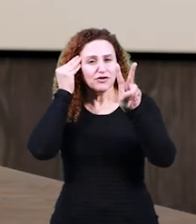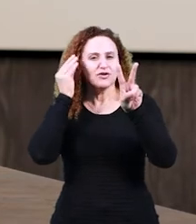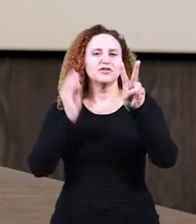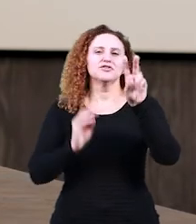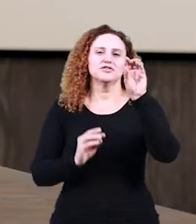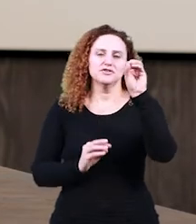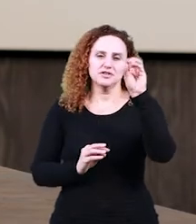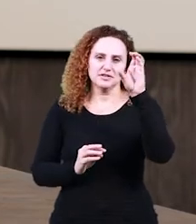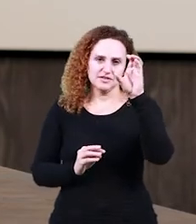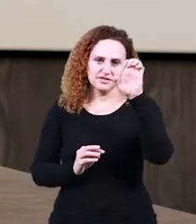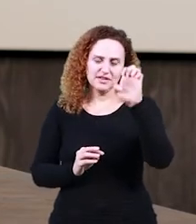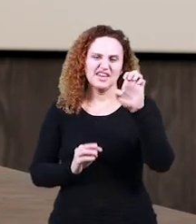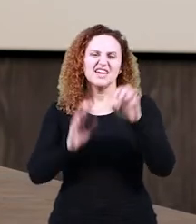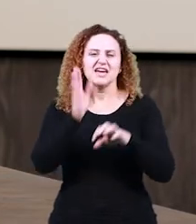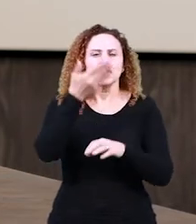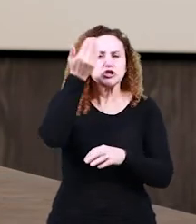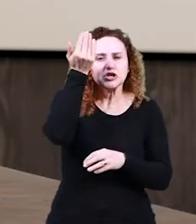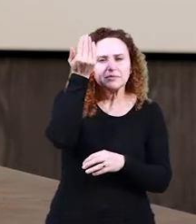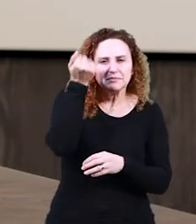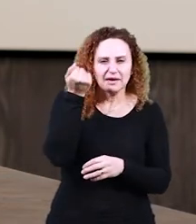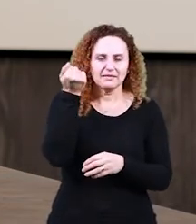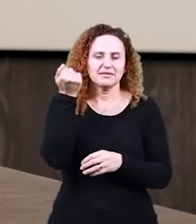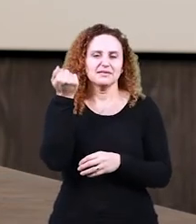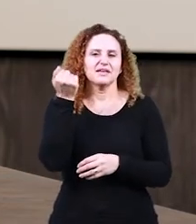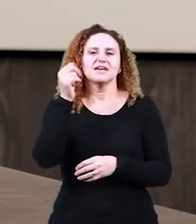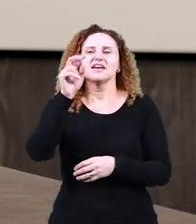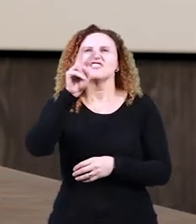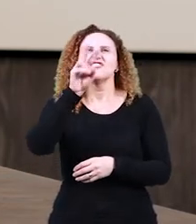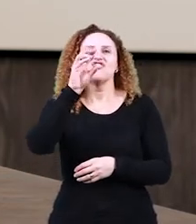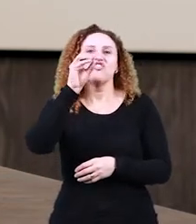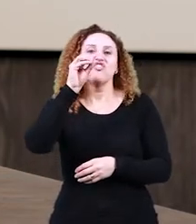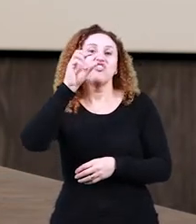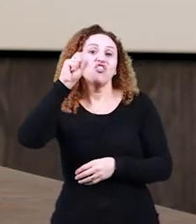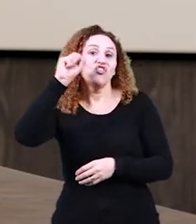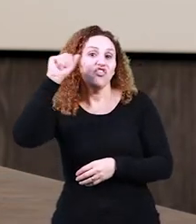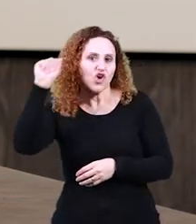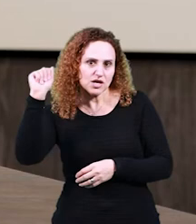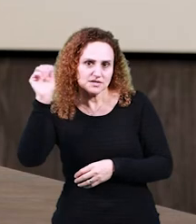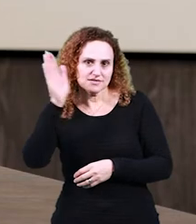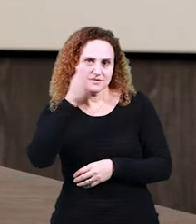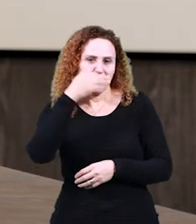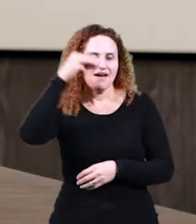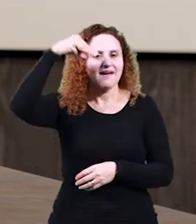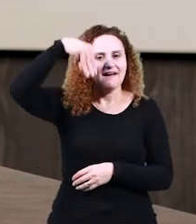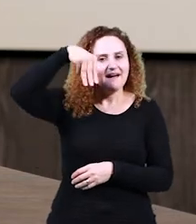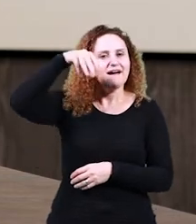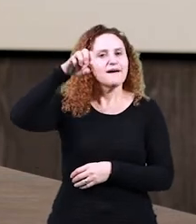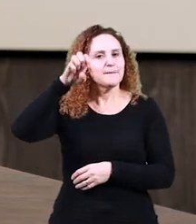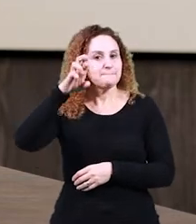mercê, que vem de vossa mercê, que vem de vossa mercê, né? Então,